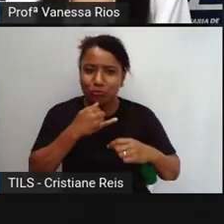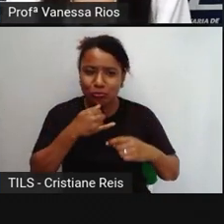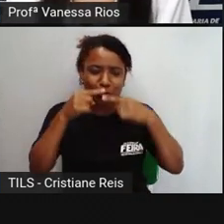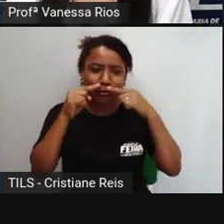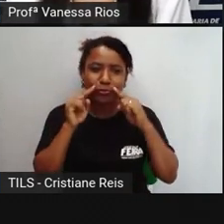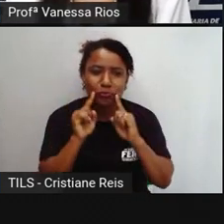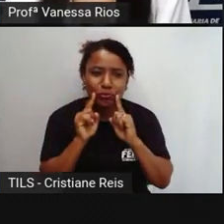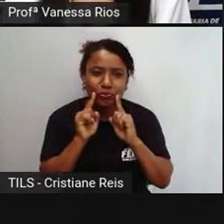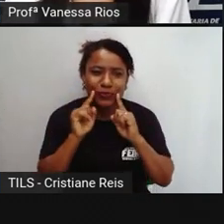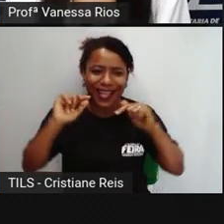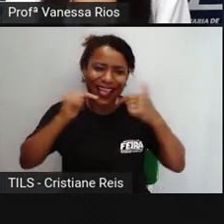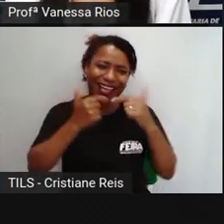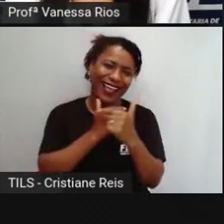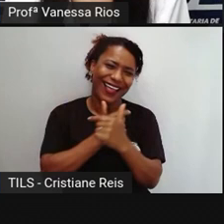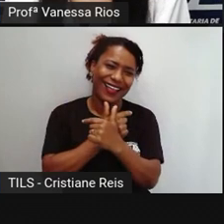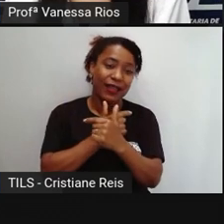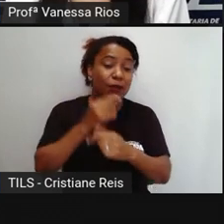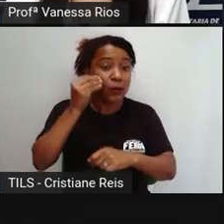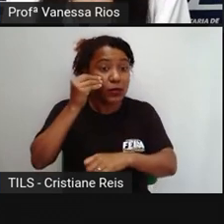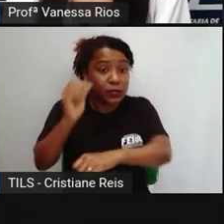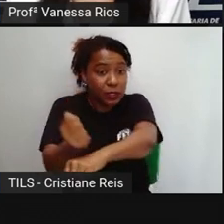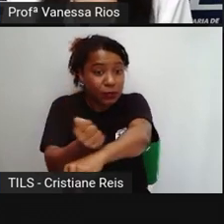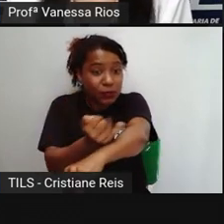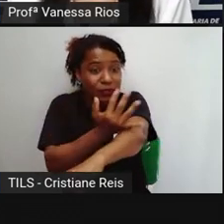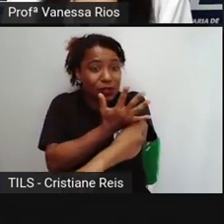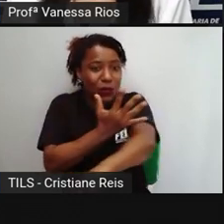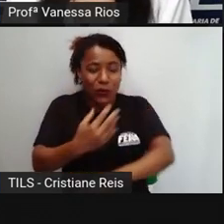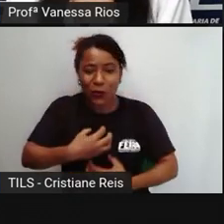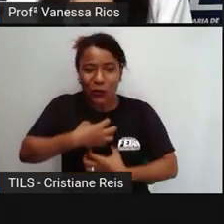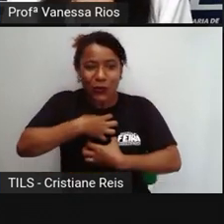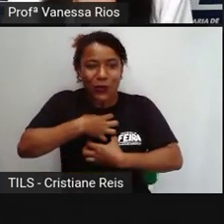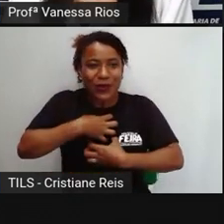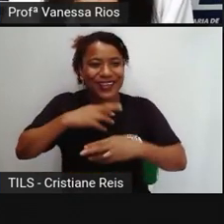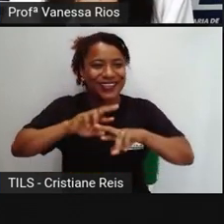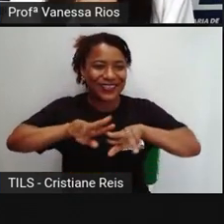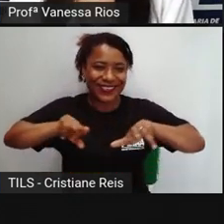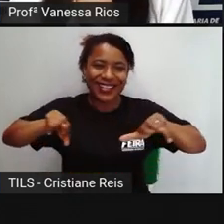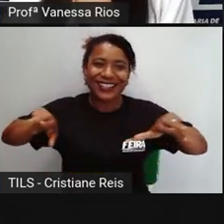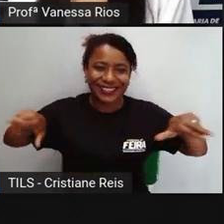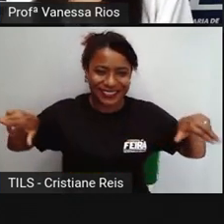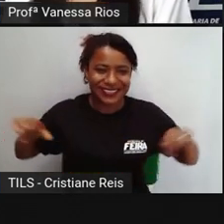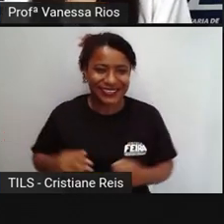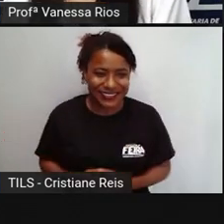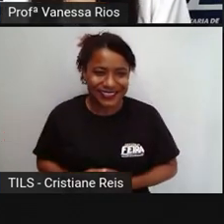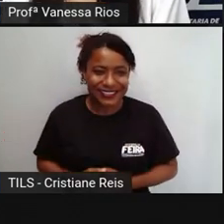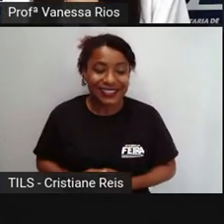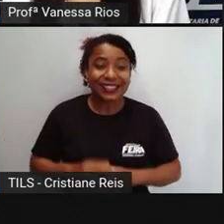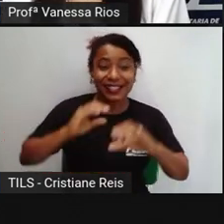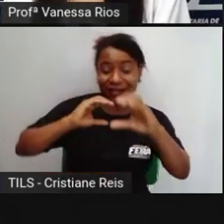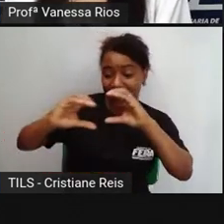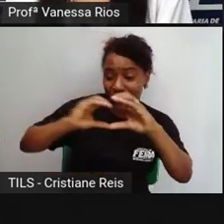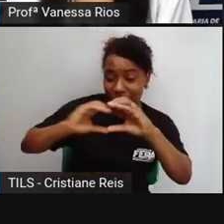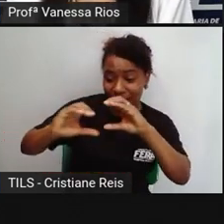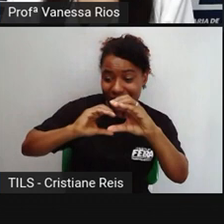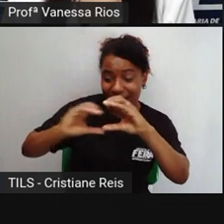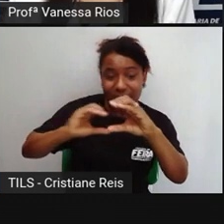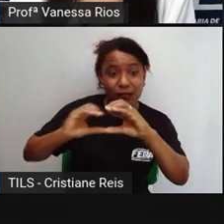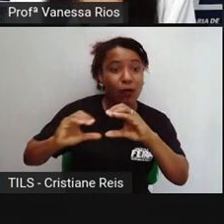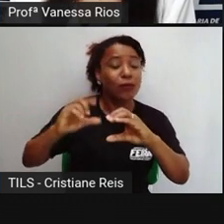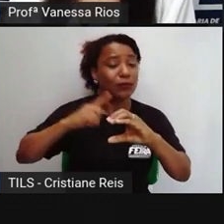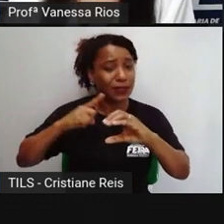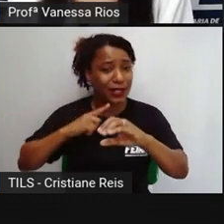transmitem sentimentos e emoções diferentes, estão presentes no processo de comunicação em redes